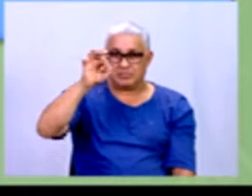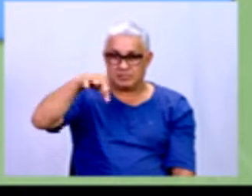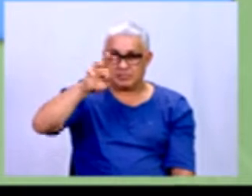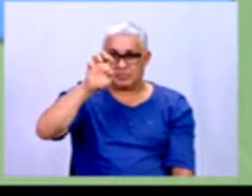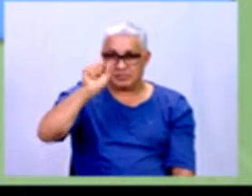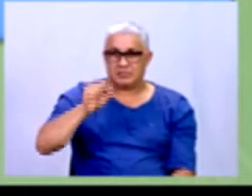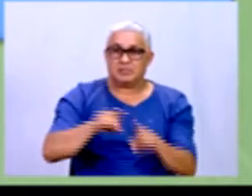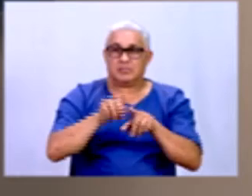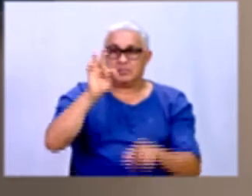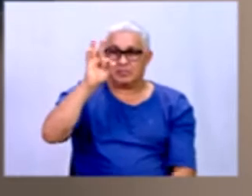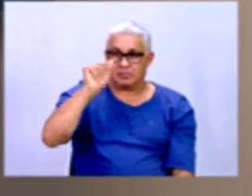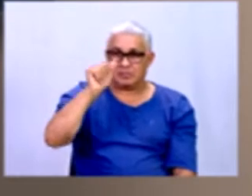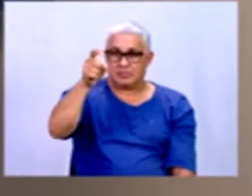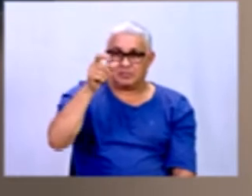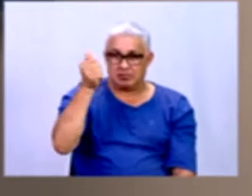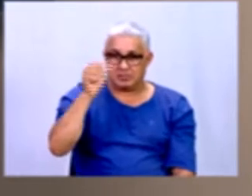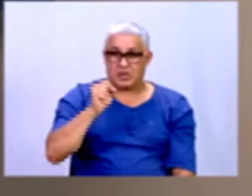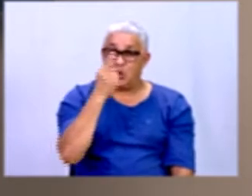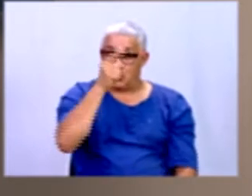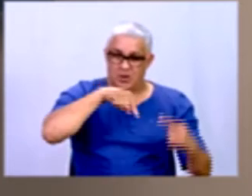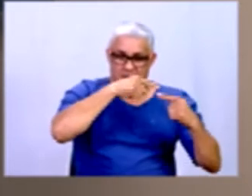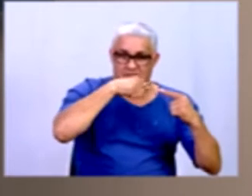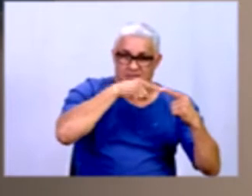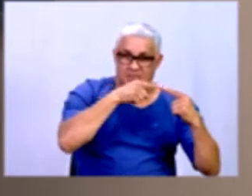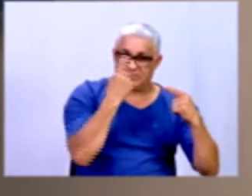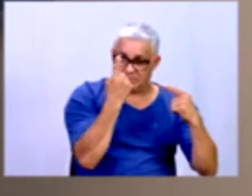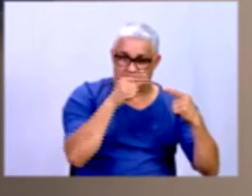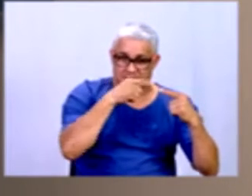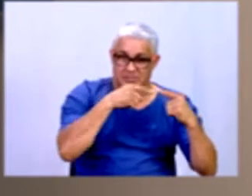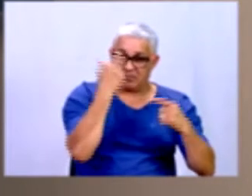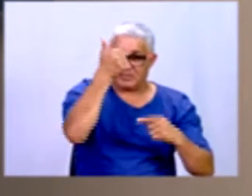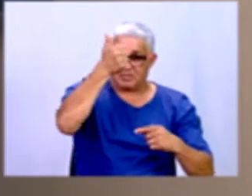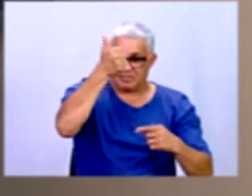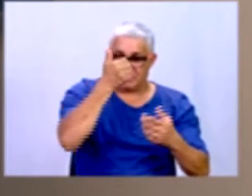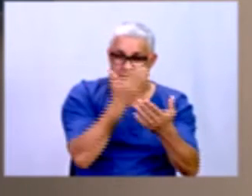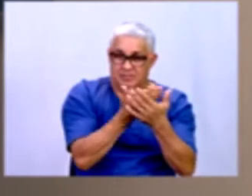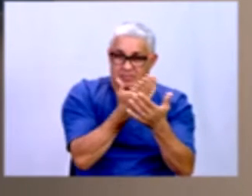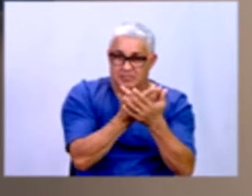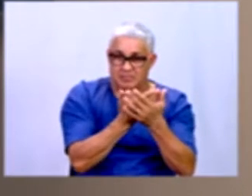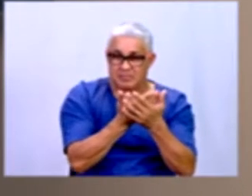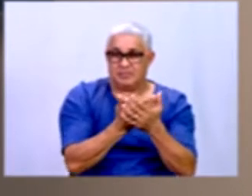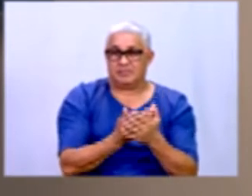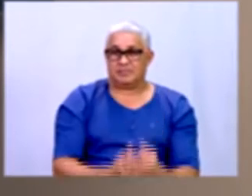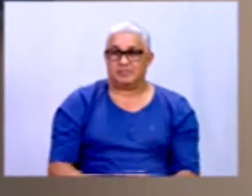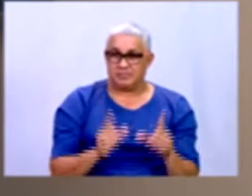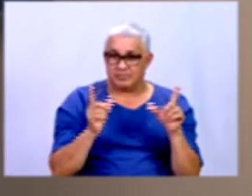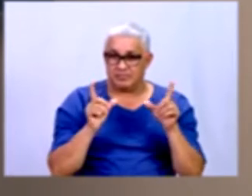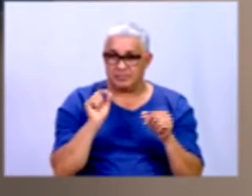vocês no começo da nossa aula que um dos objetivos aqui dessa nossa primeira teleaula era